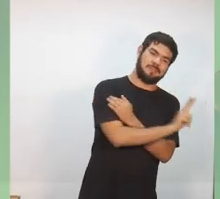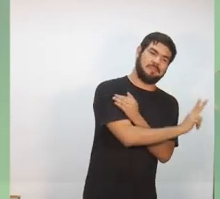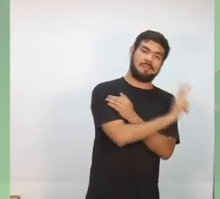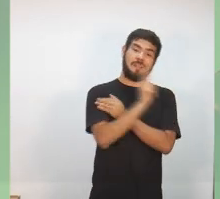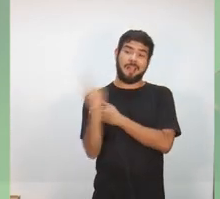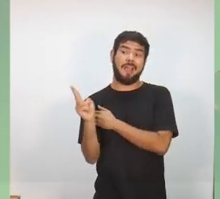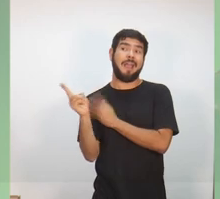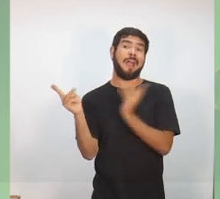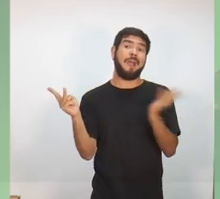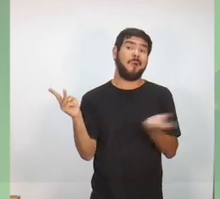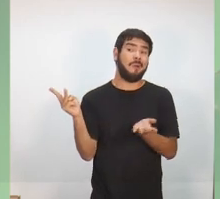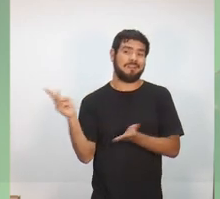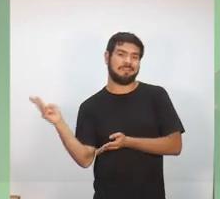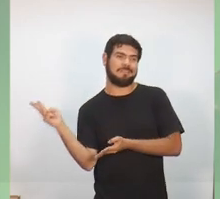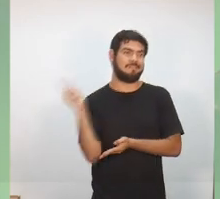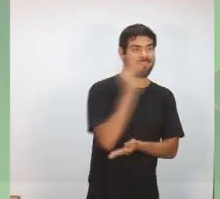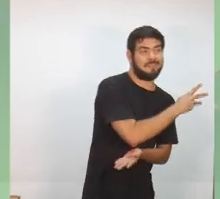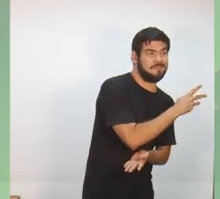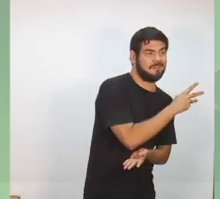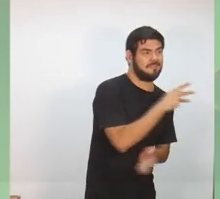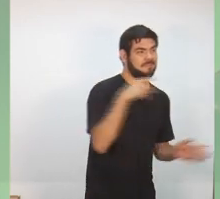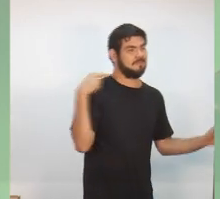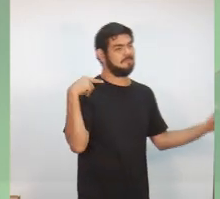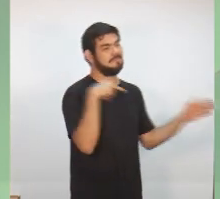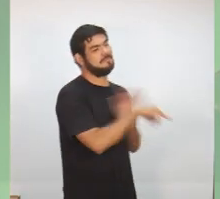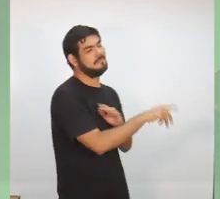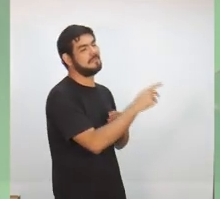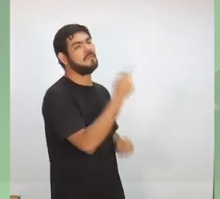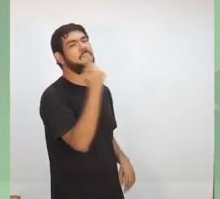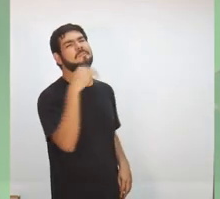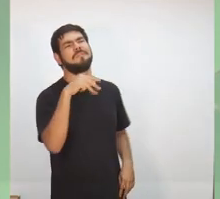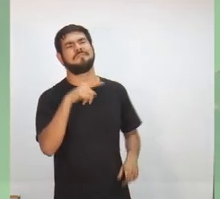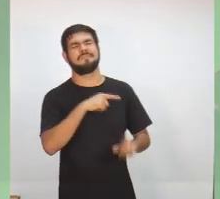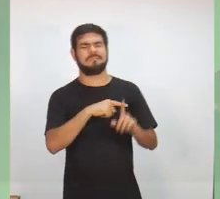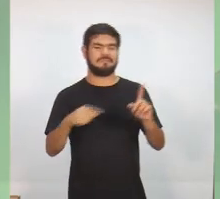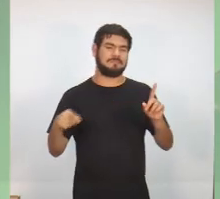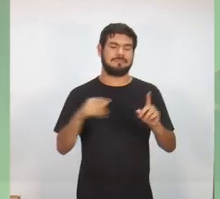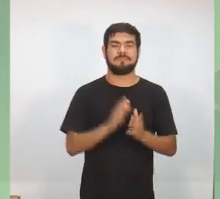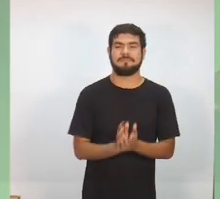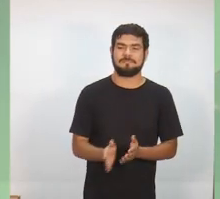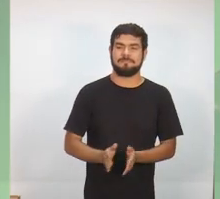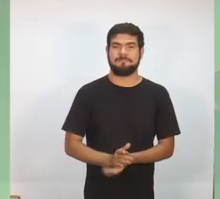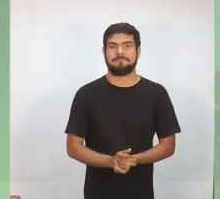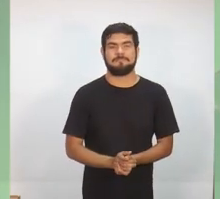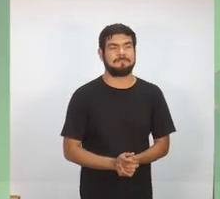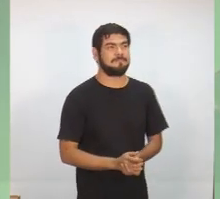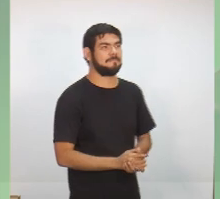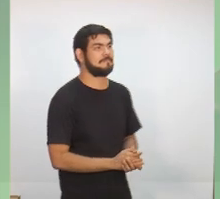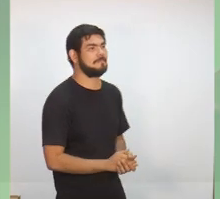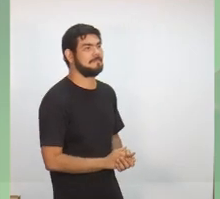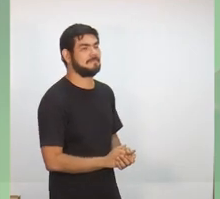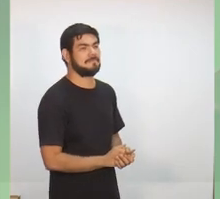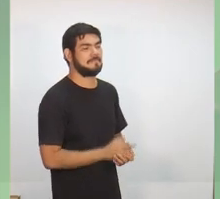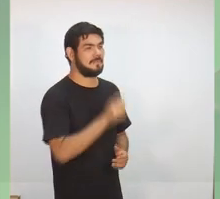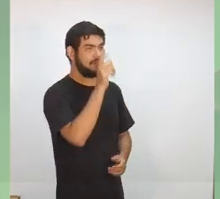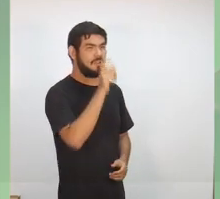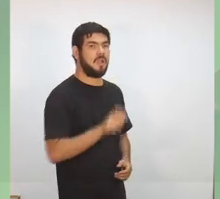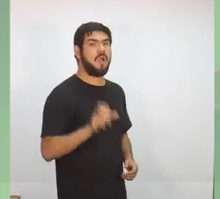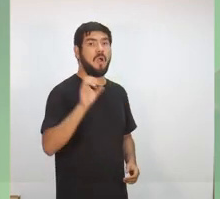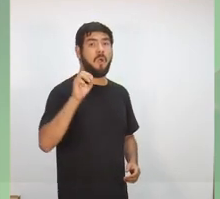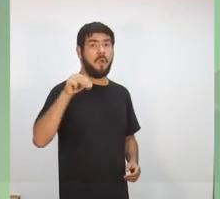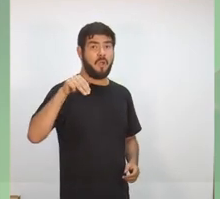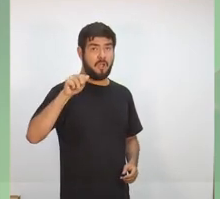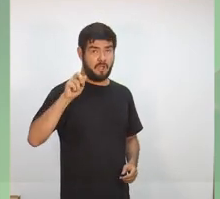chegou a hora da tréplica do candidato Omar Aziz. Um minuto e trinta no canto superior da tela. E o candidato Omar Aziz